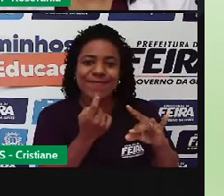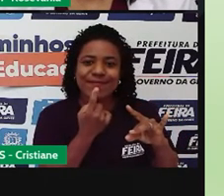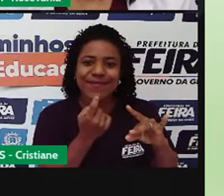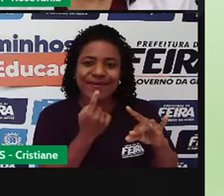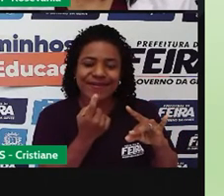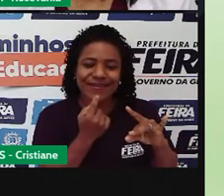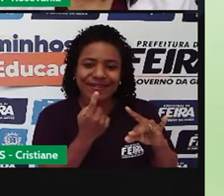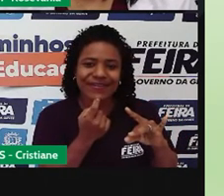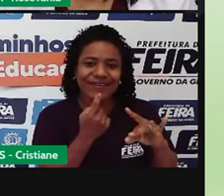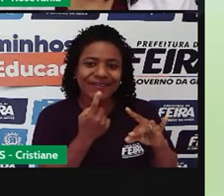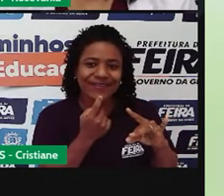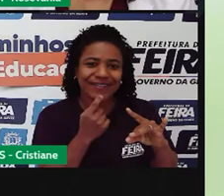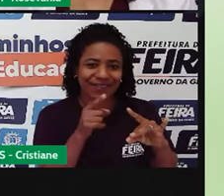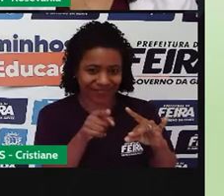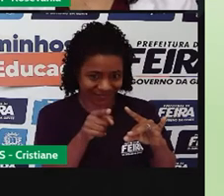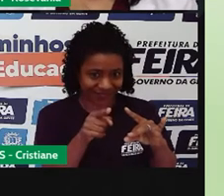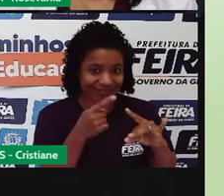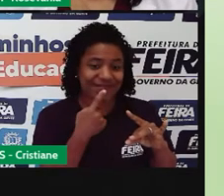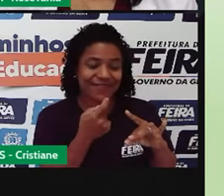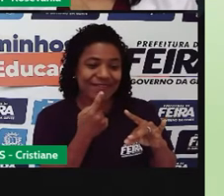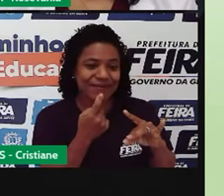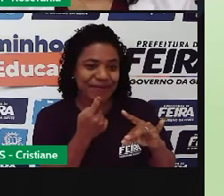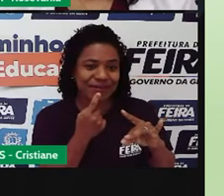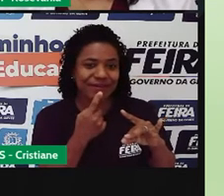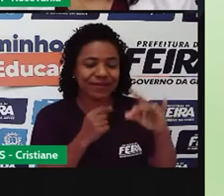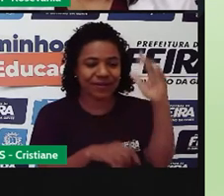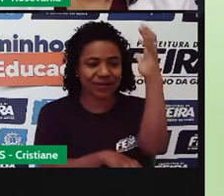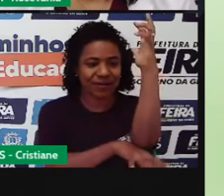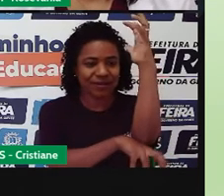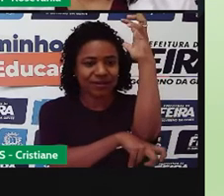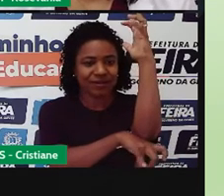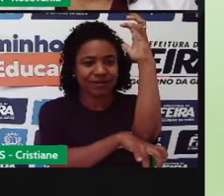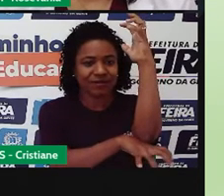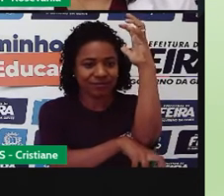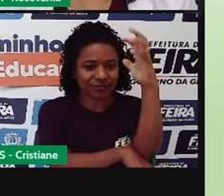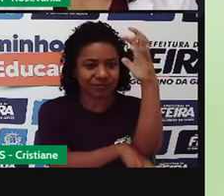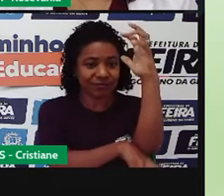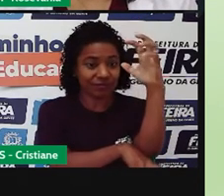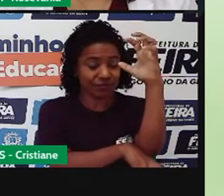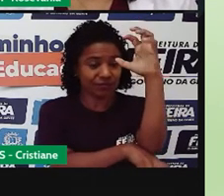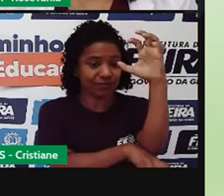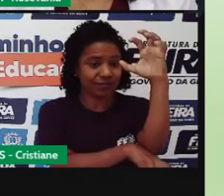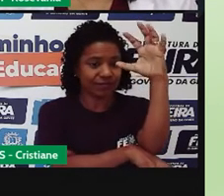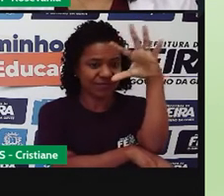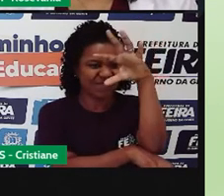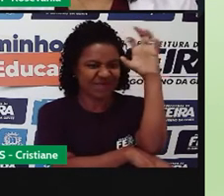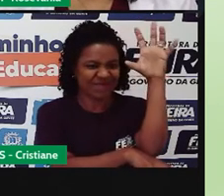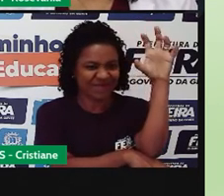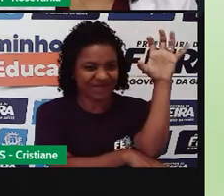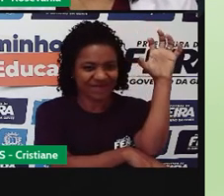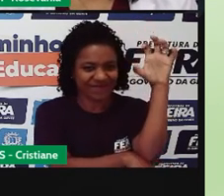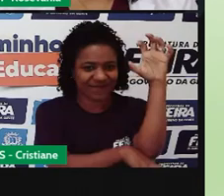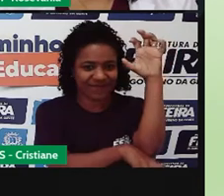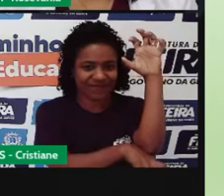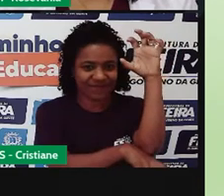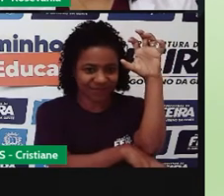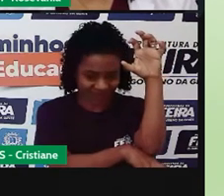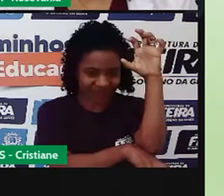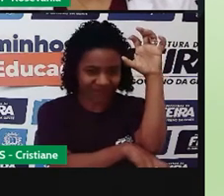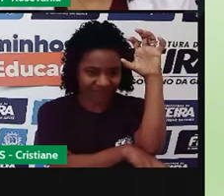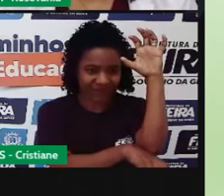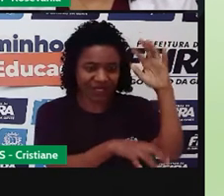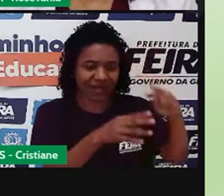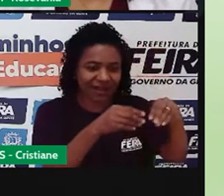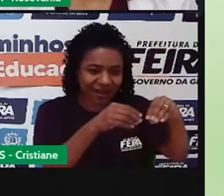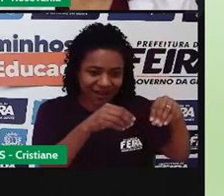ficam para fora, né, aqui já não é tanto assim, né, e a areia é um pouquinho, né,